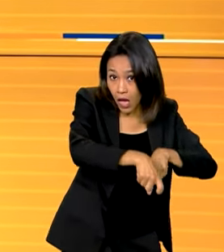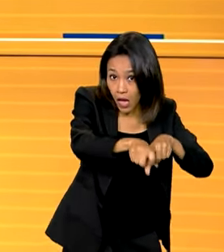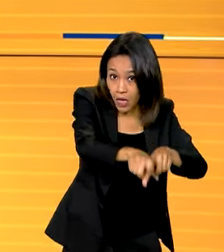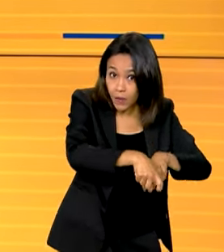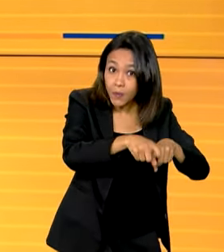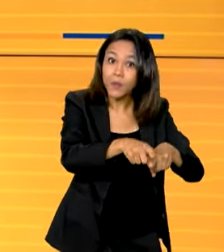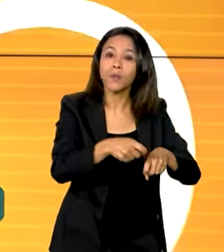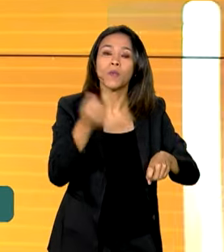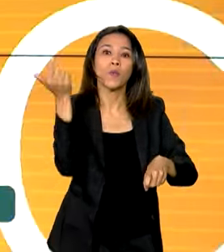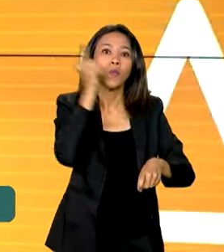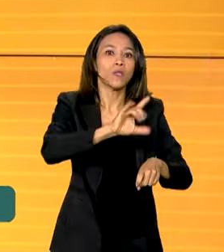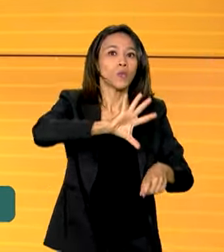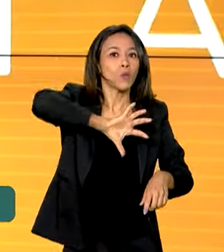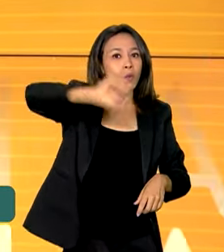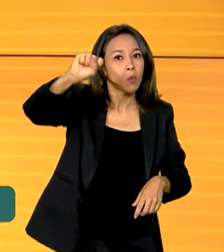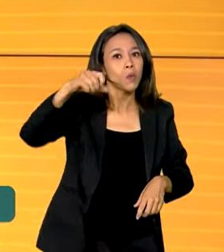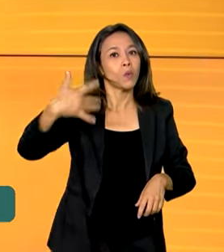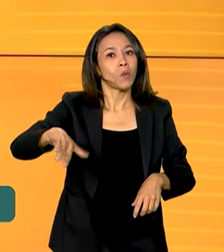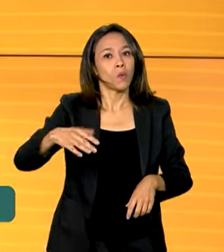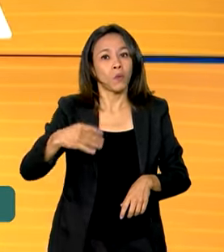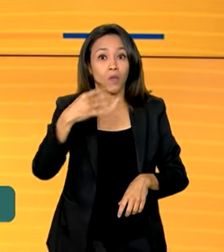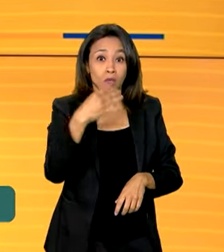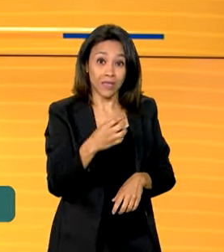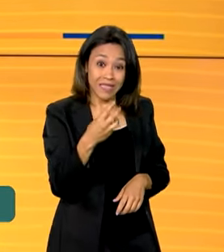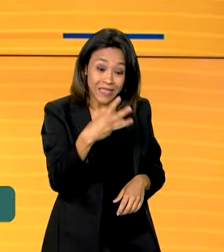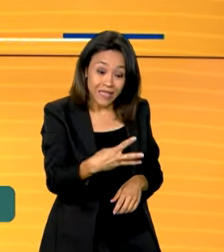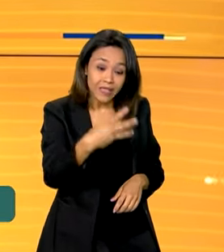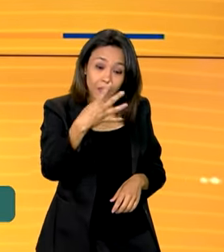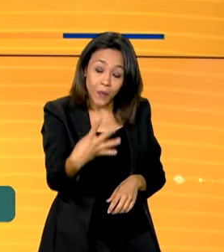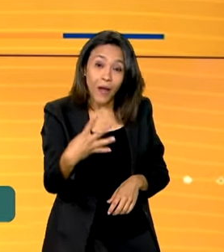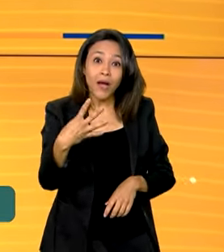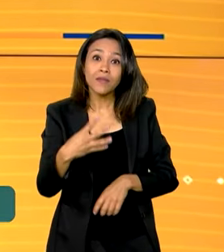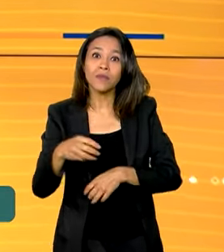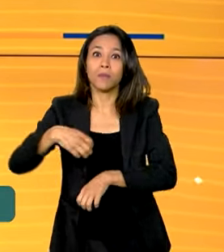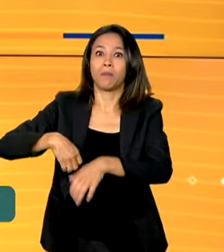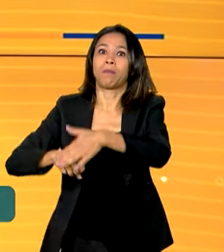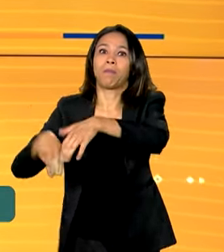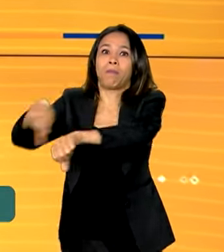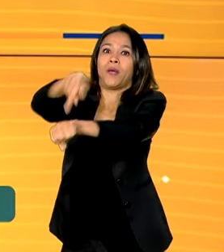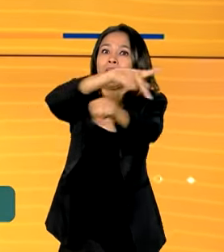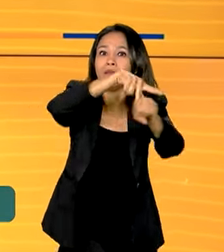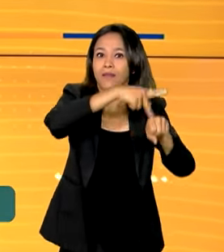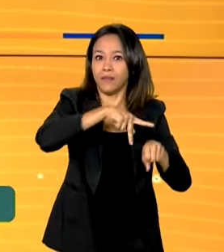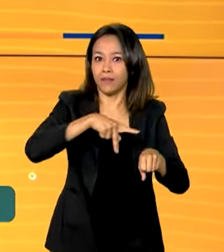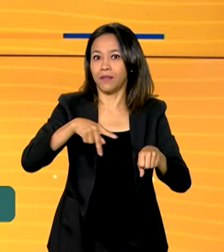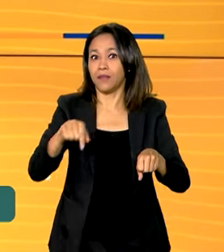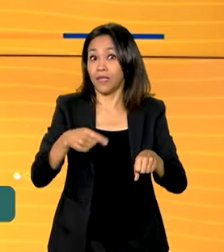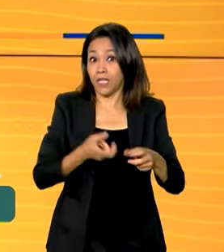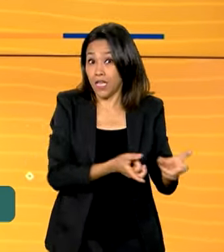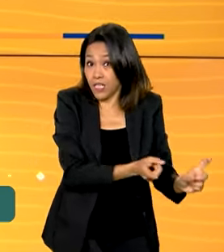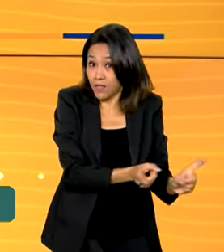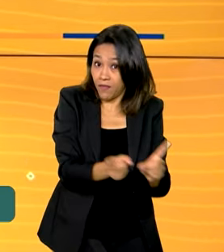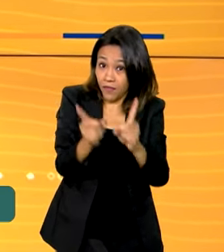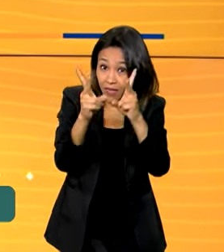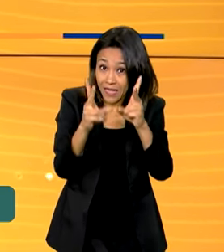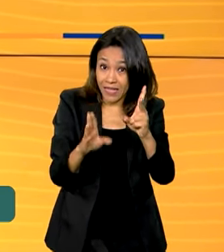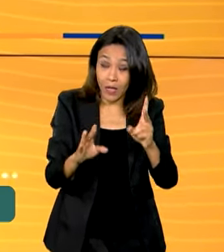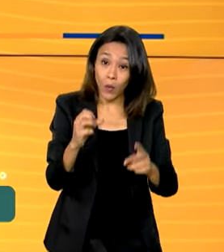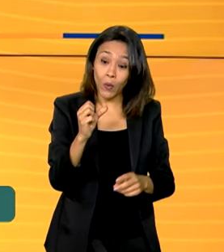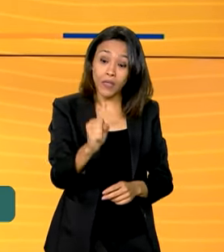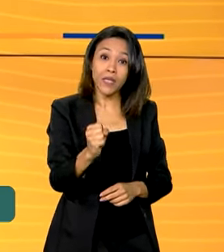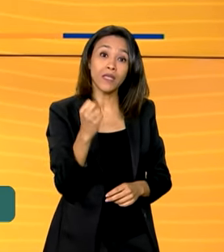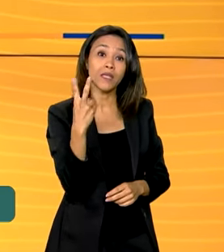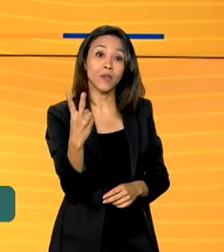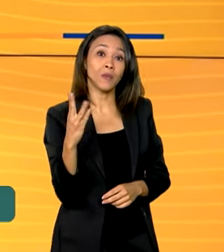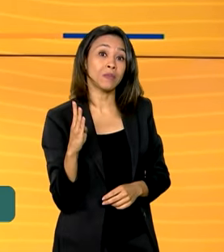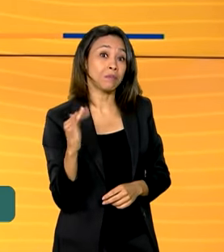internacionais, distribuídos em 34 países. E as exportações do setor ultrapassaram 82 bilhões